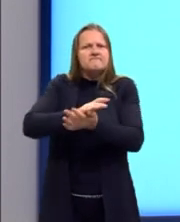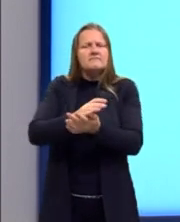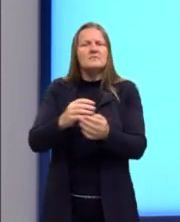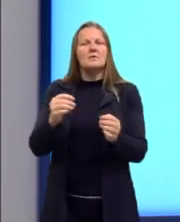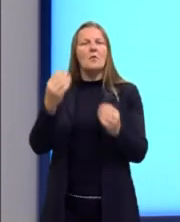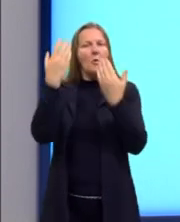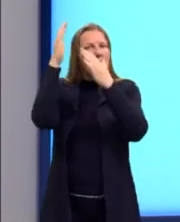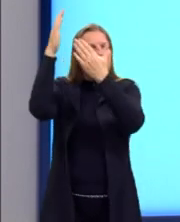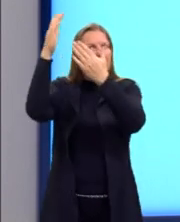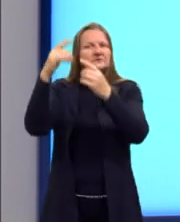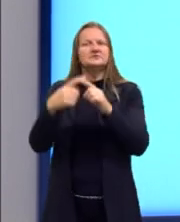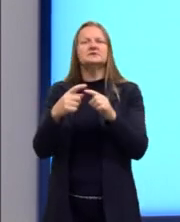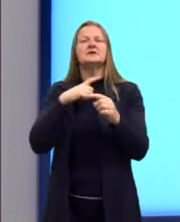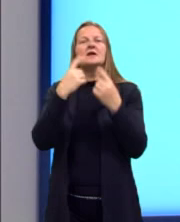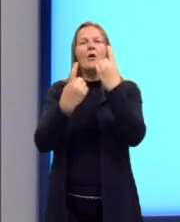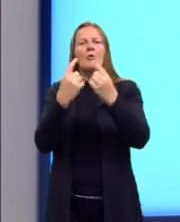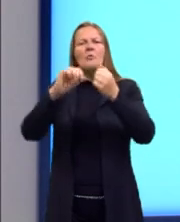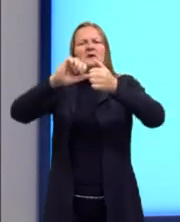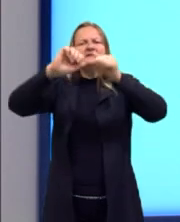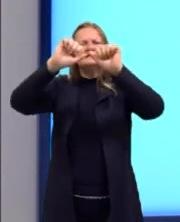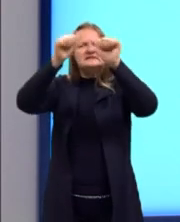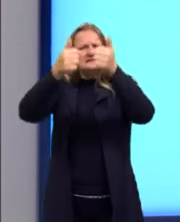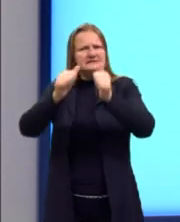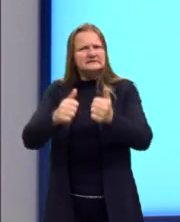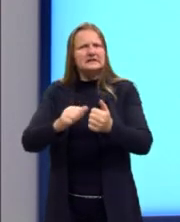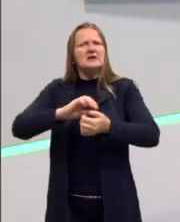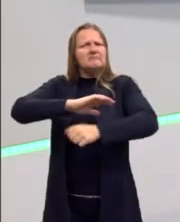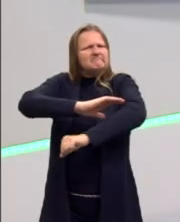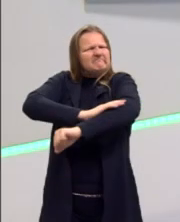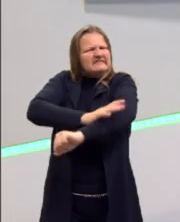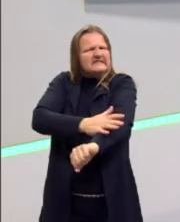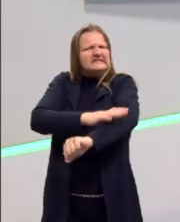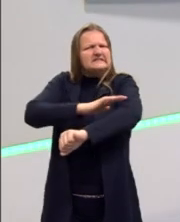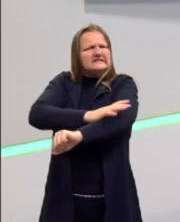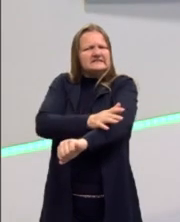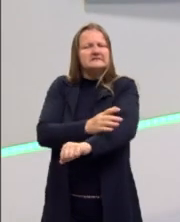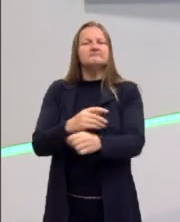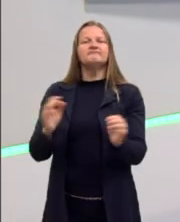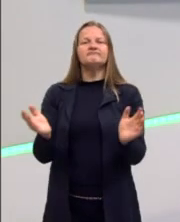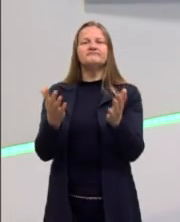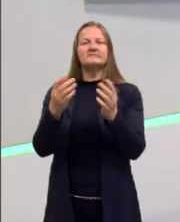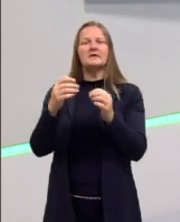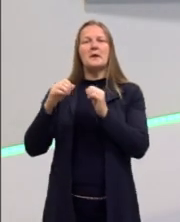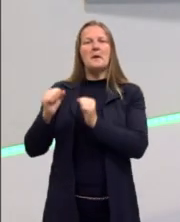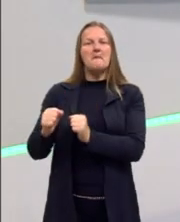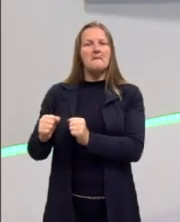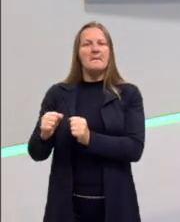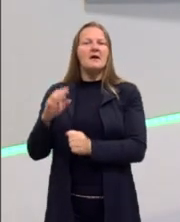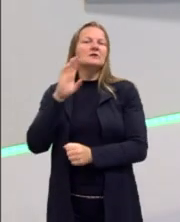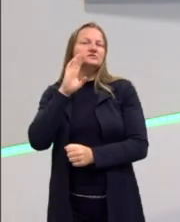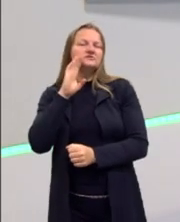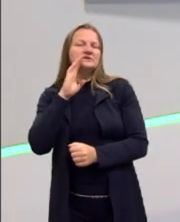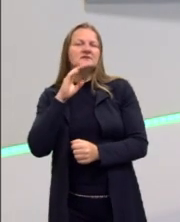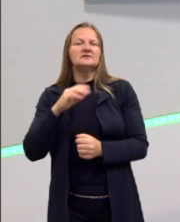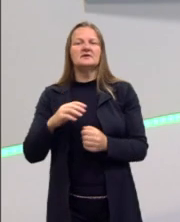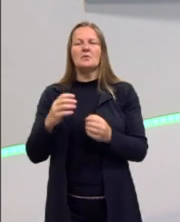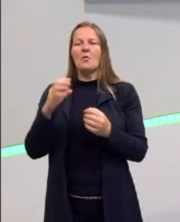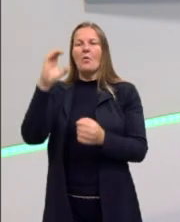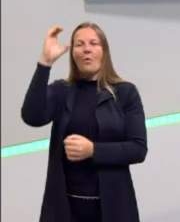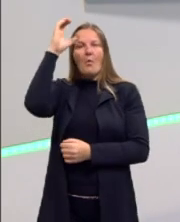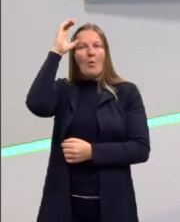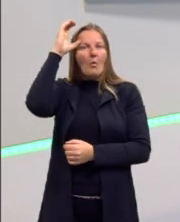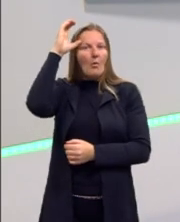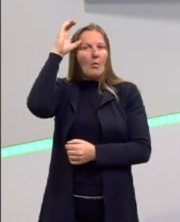também tem umas estátuas super racistas, que elas celebram que a Bélgica foi lá civilizar o Congo,